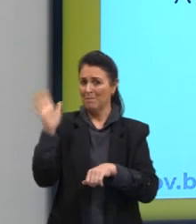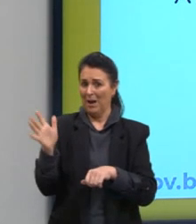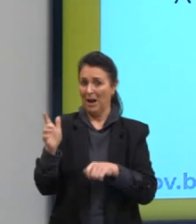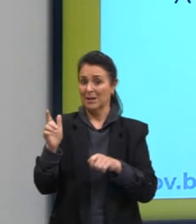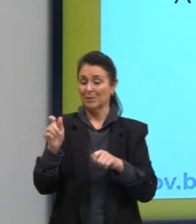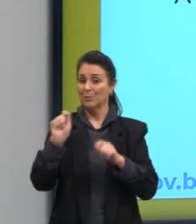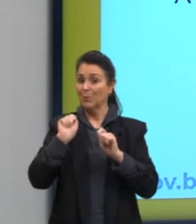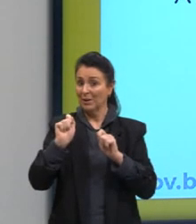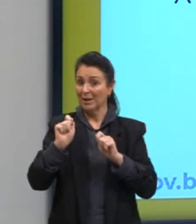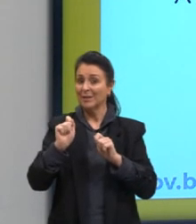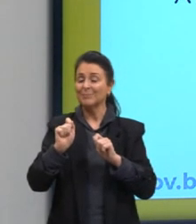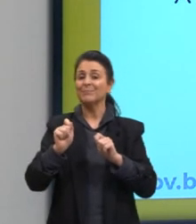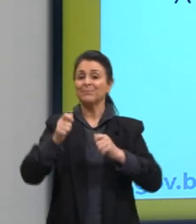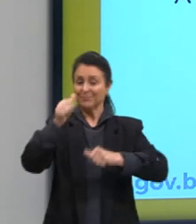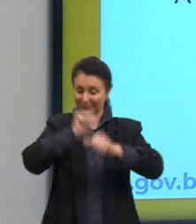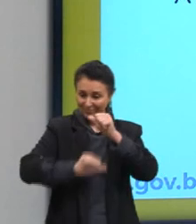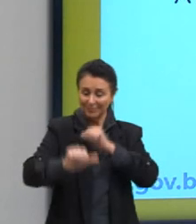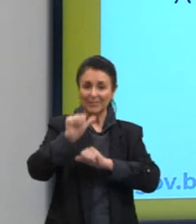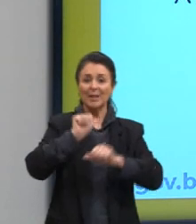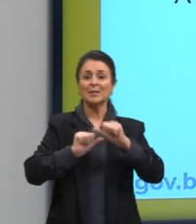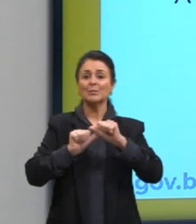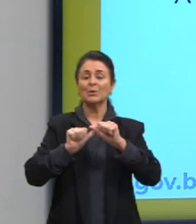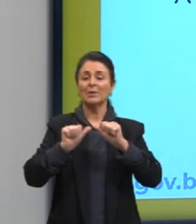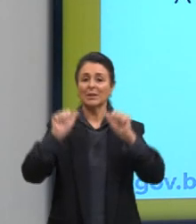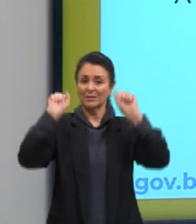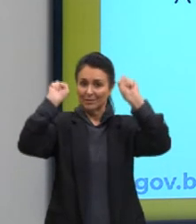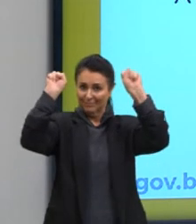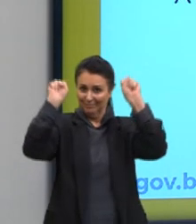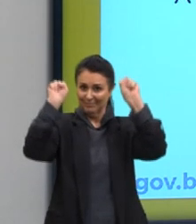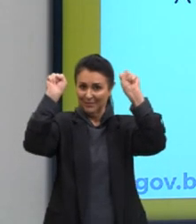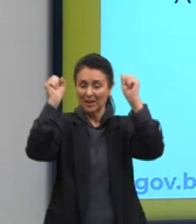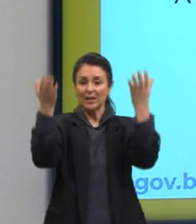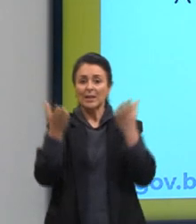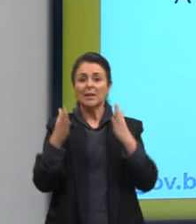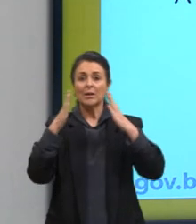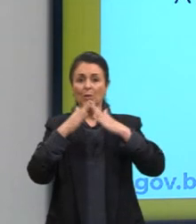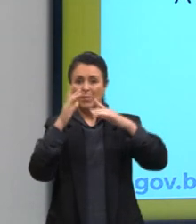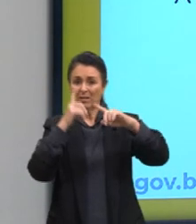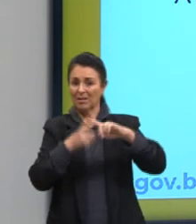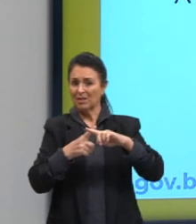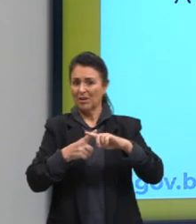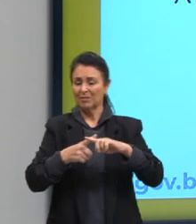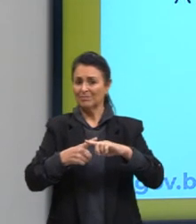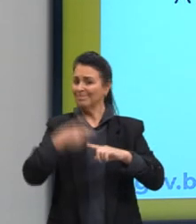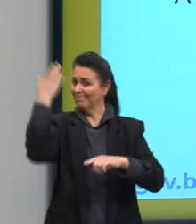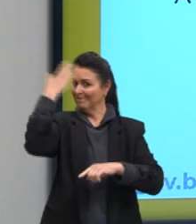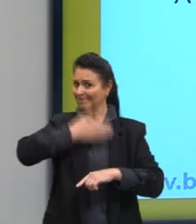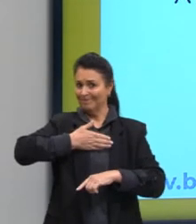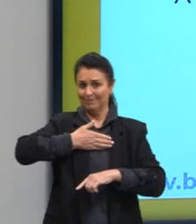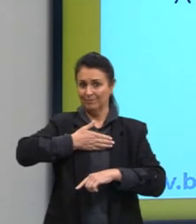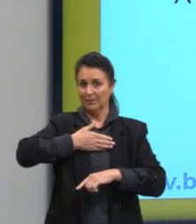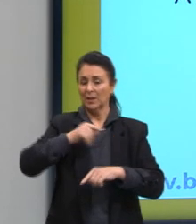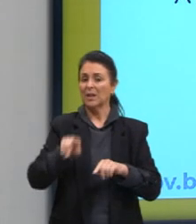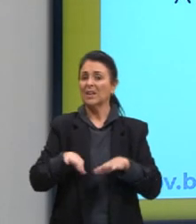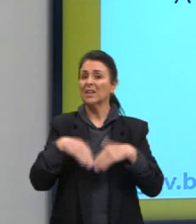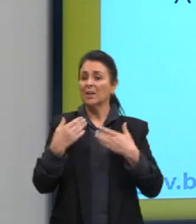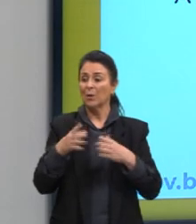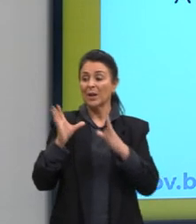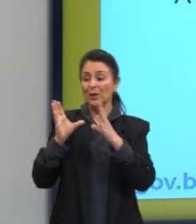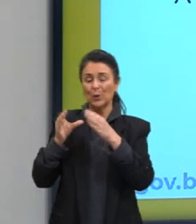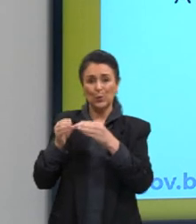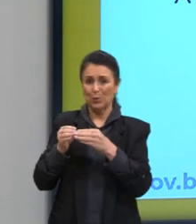protestantes, que pregavam uma igreja invisível. Então, eles vão estar condenando aqui